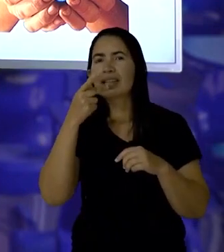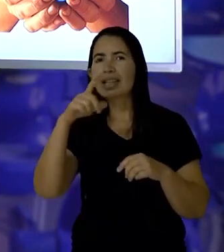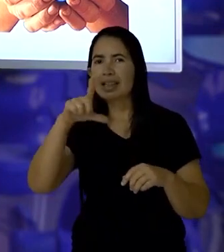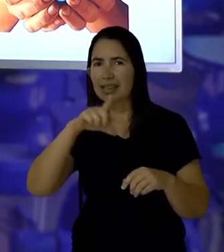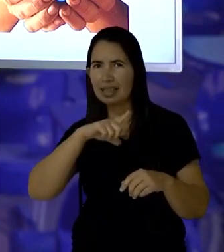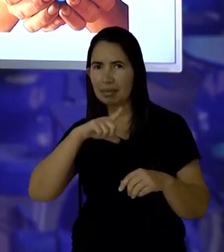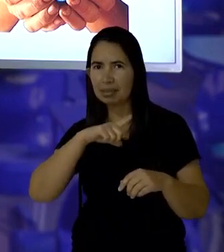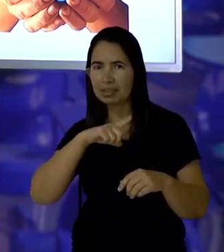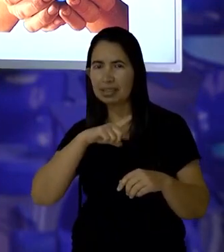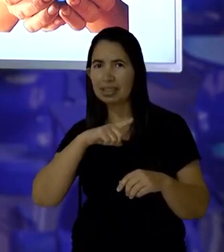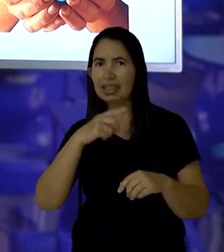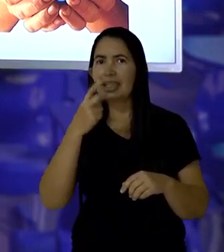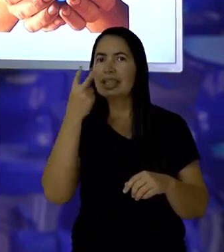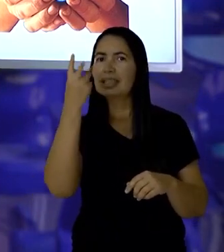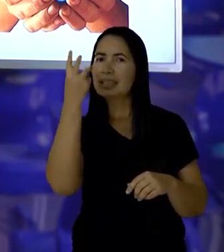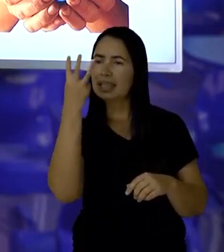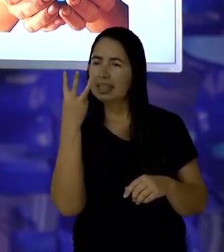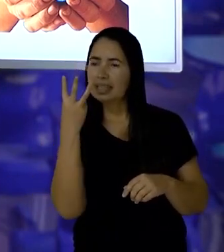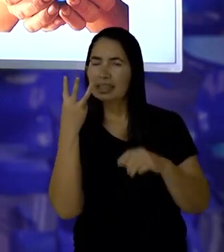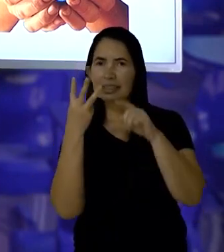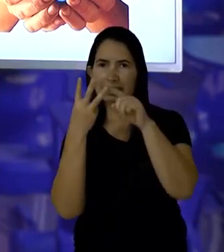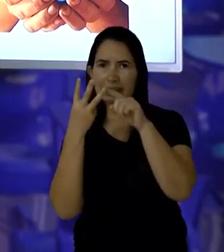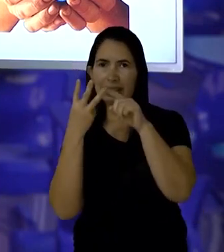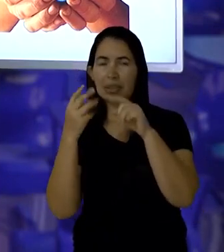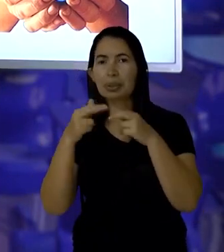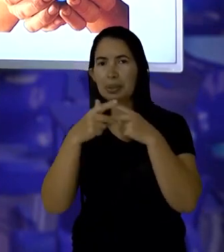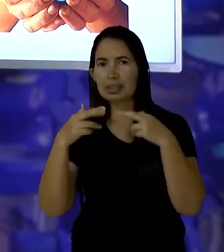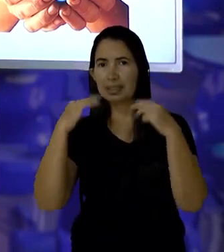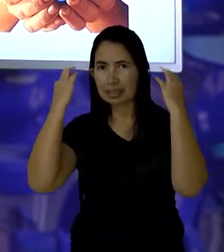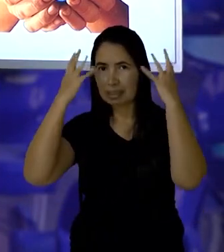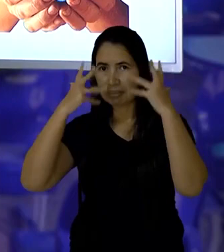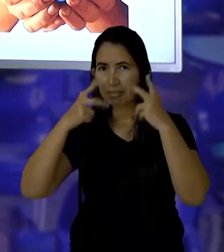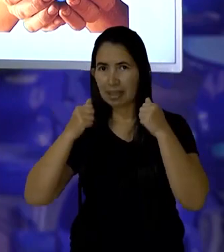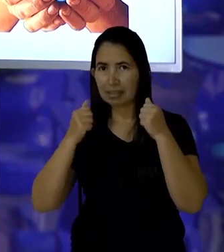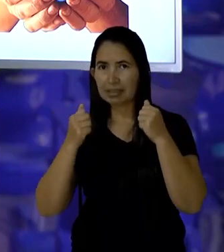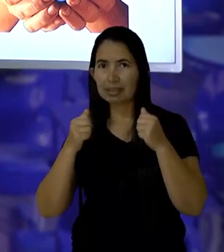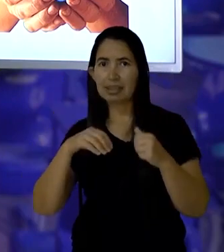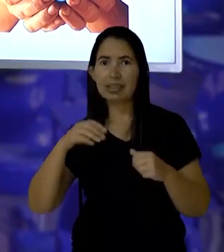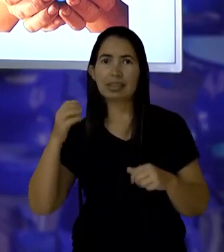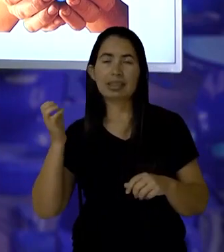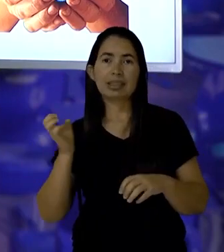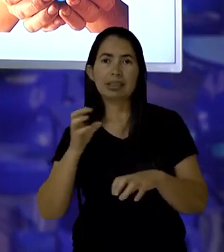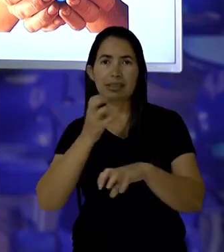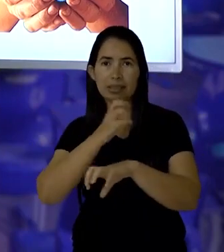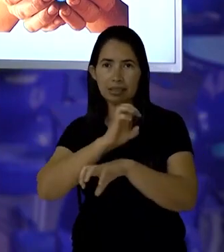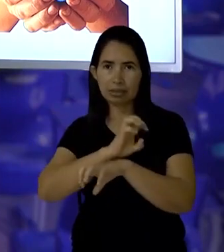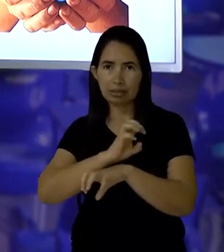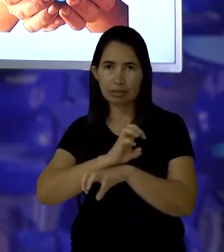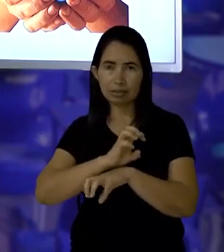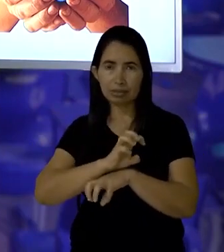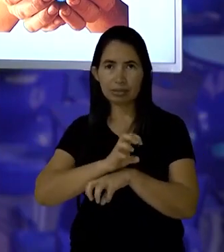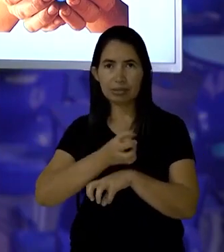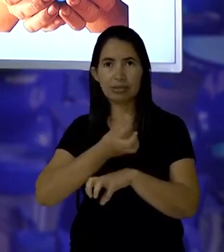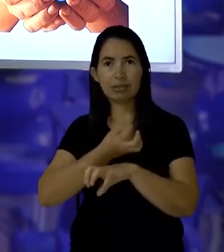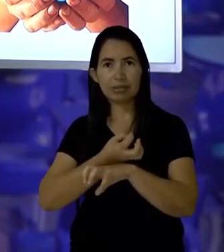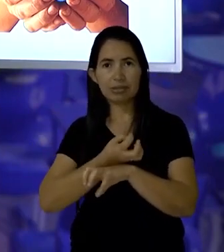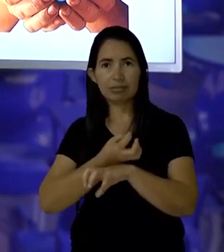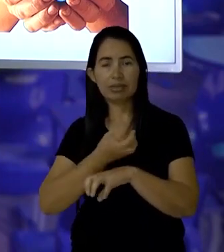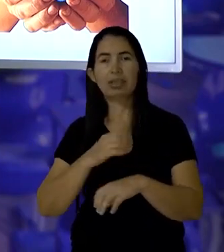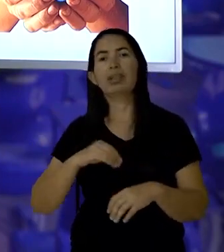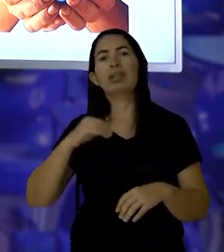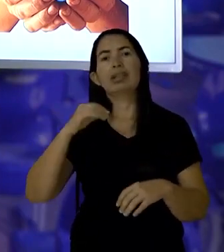fala? Nós temos aqui três alternativas. Animais, idosos ou crianças.